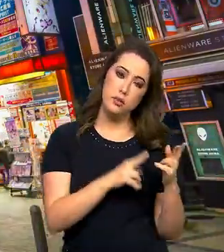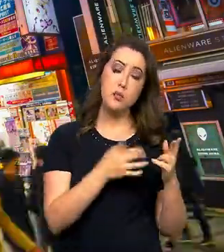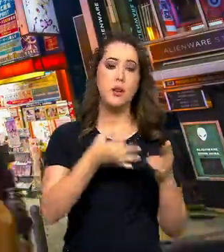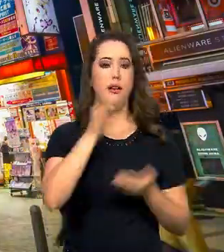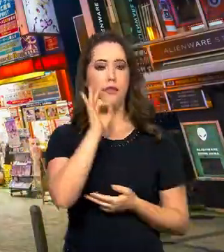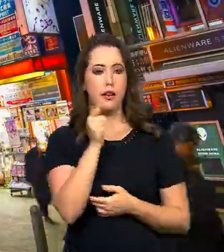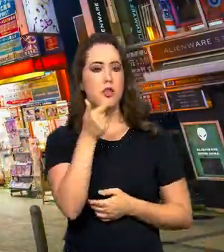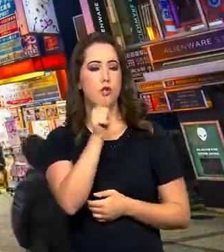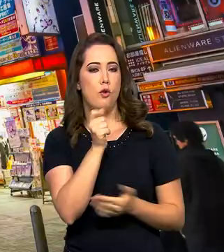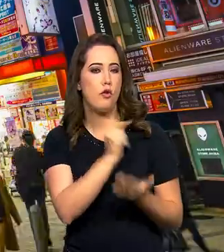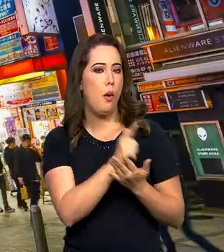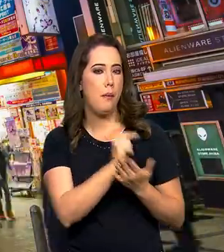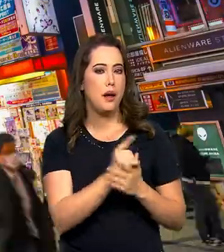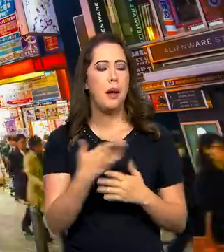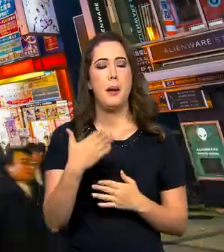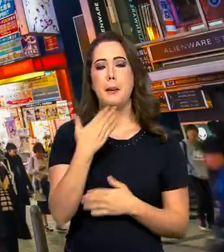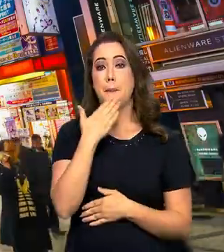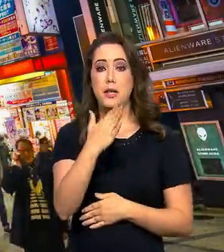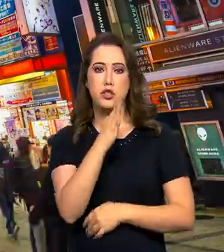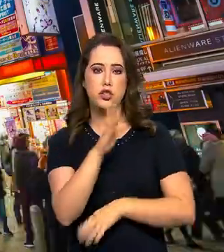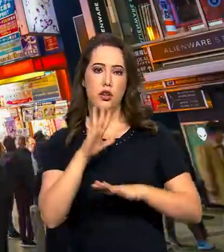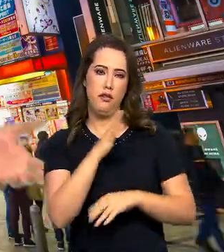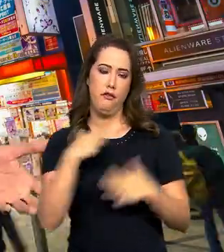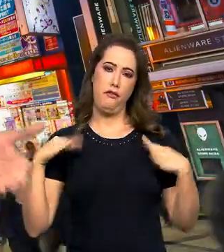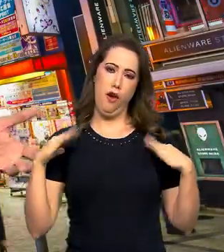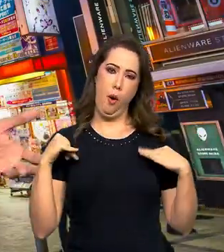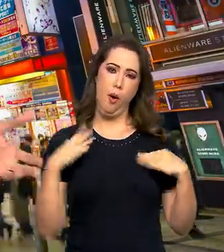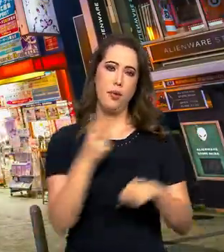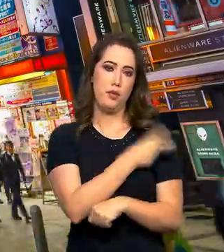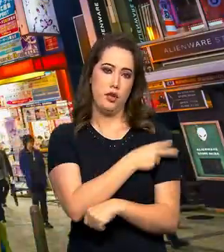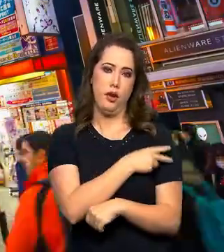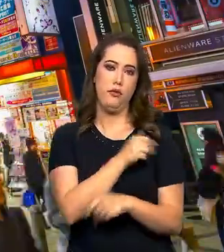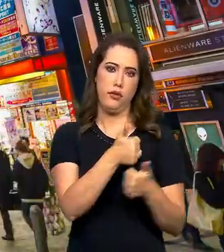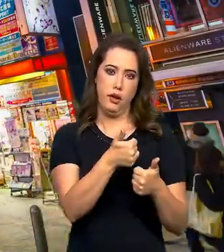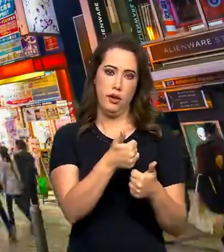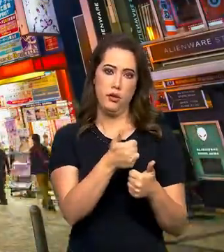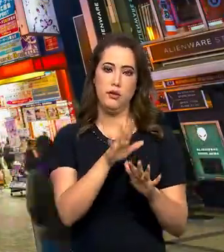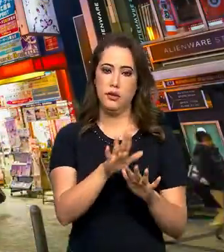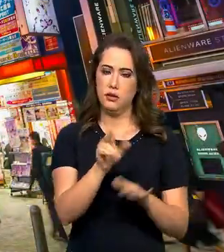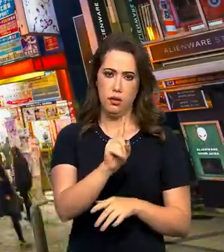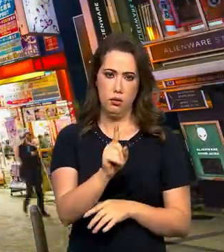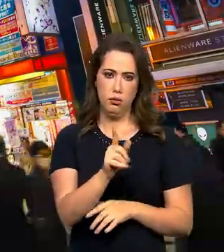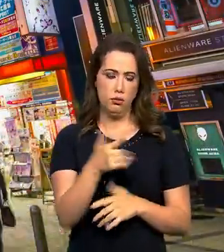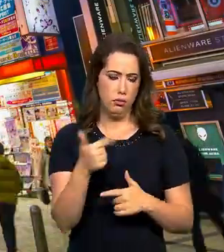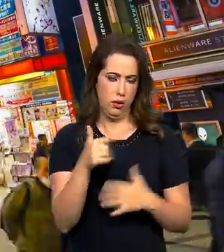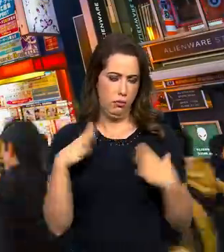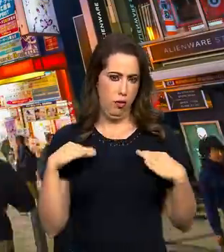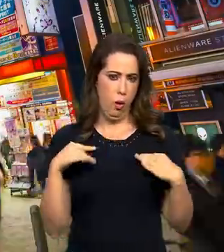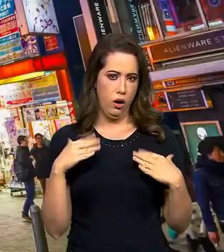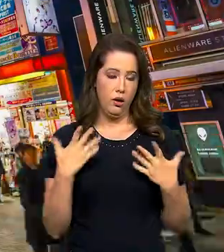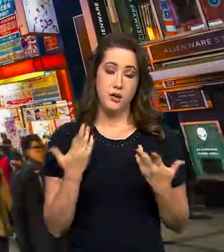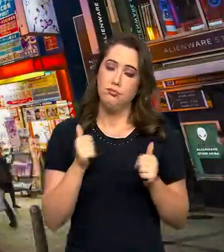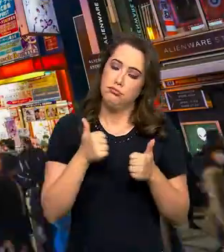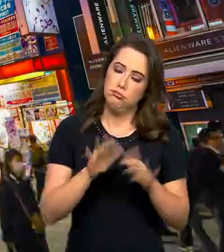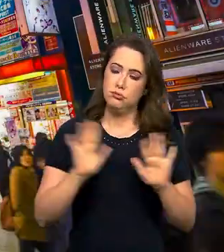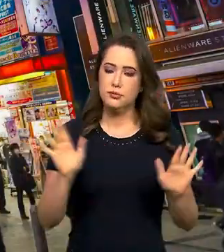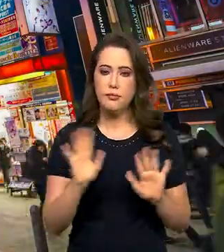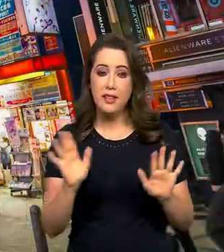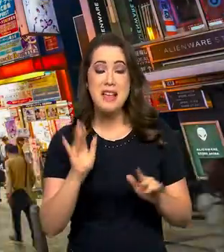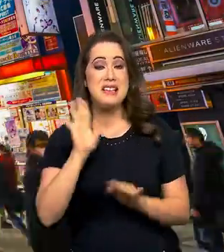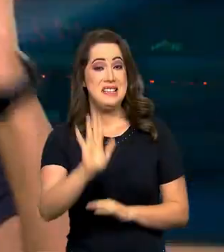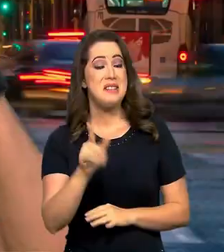repor o estoque de café e pedir uma folga para a chefia. Claro, por que não? Beleza? Não? Folga não?